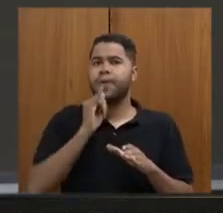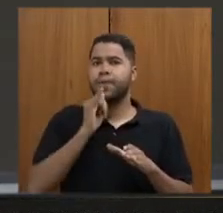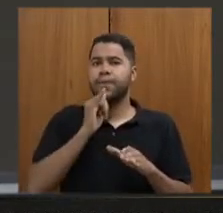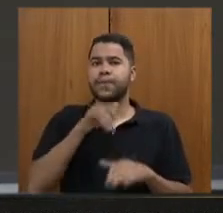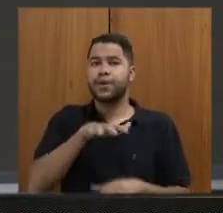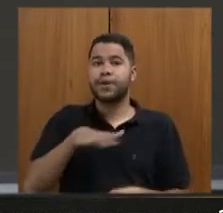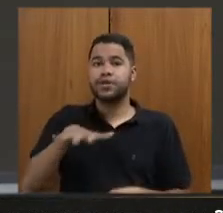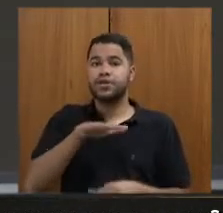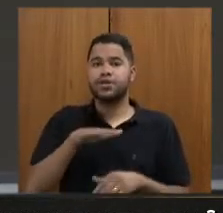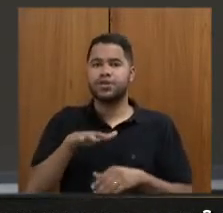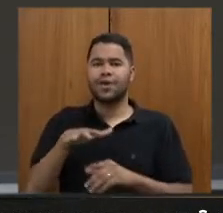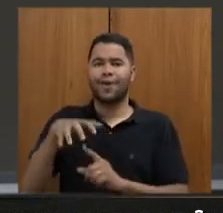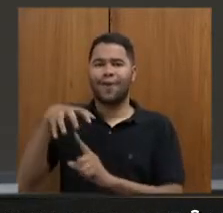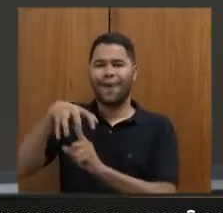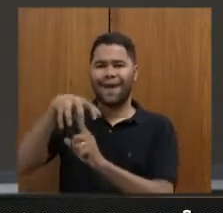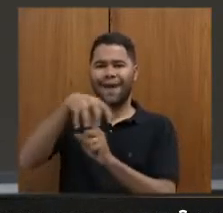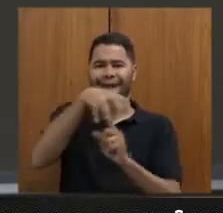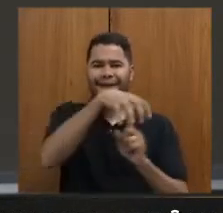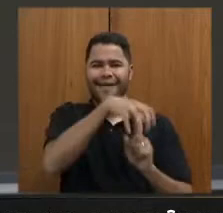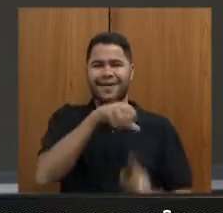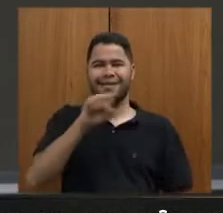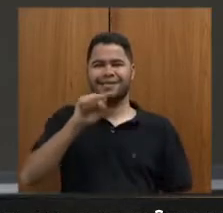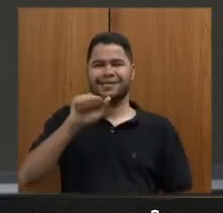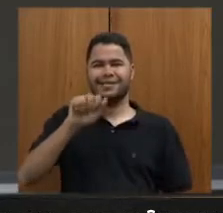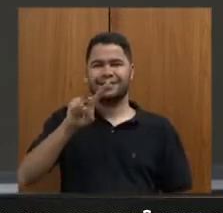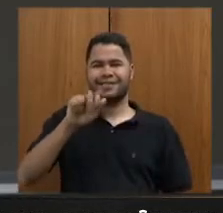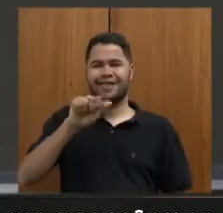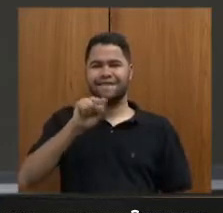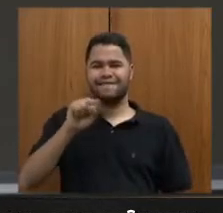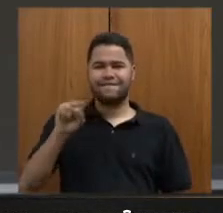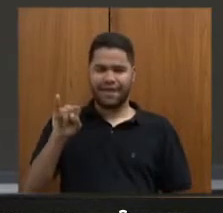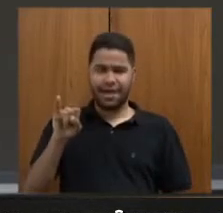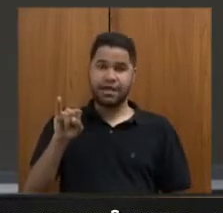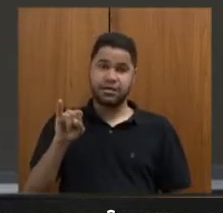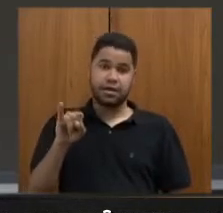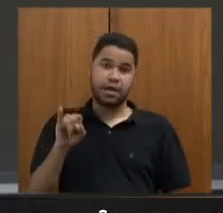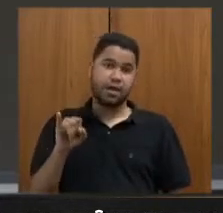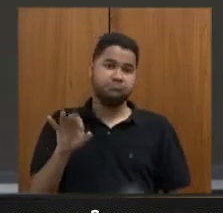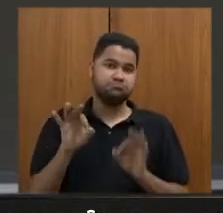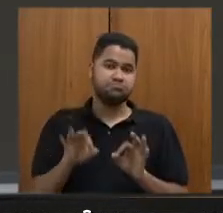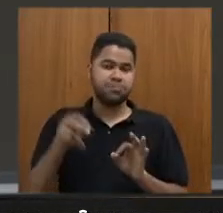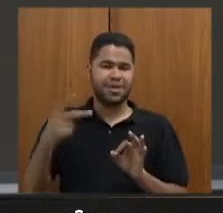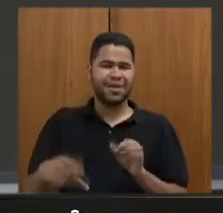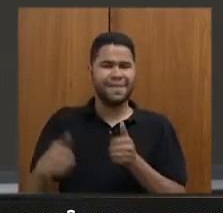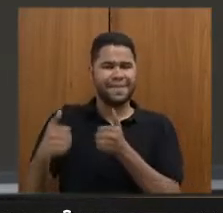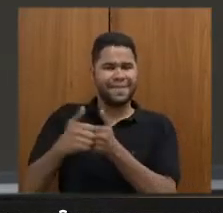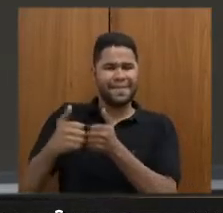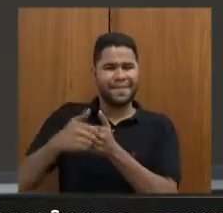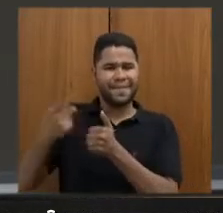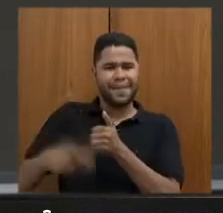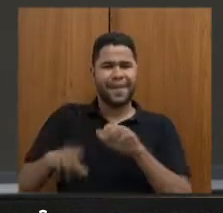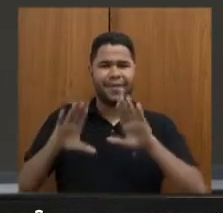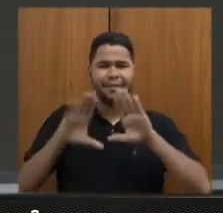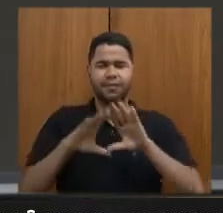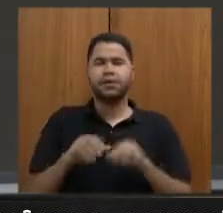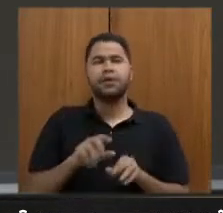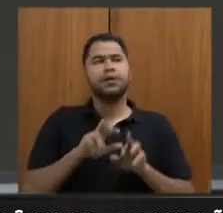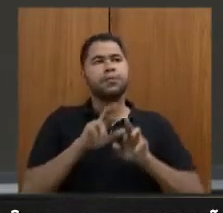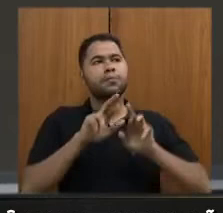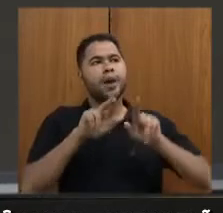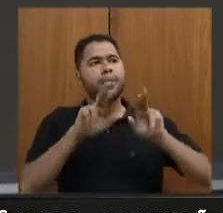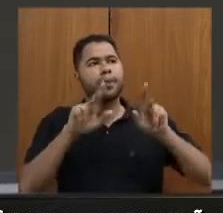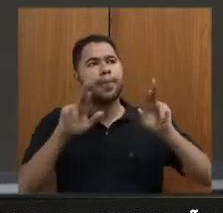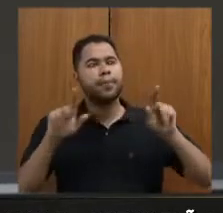a região da Savas, só para a gente citar um bastante óbvio e bastante próximo aqui da Assembleia, vários estabelecimentos, eles